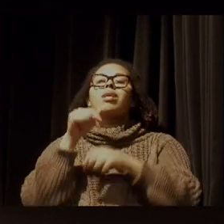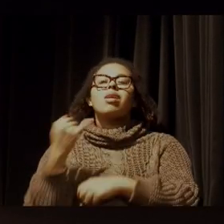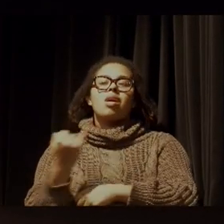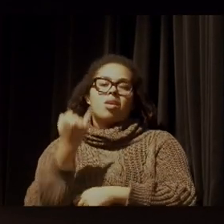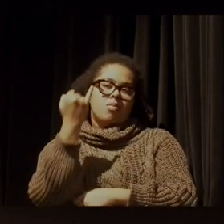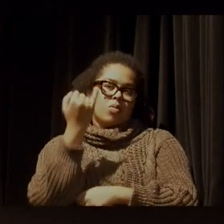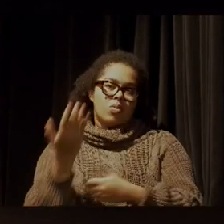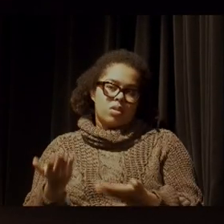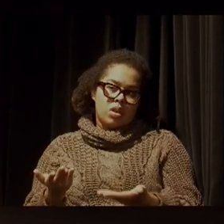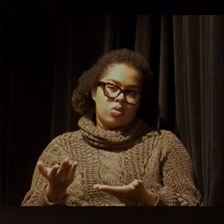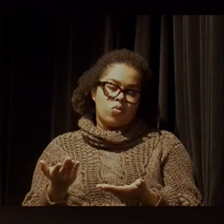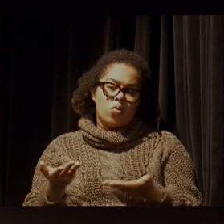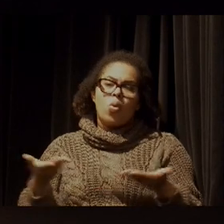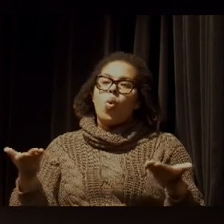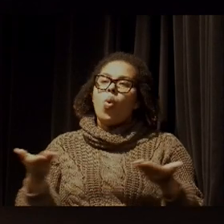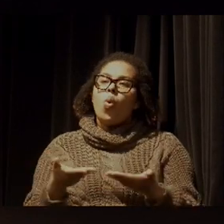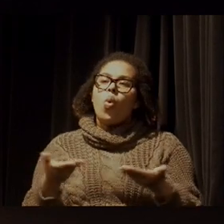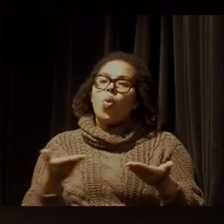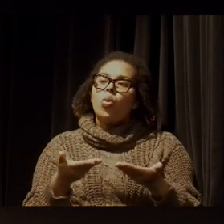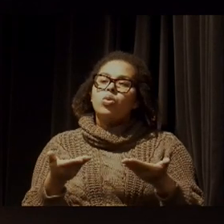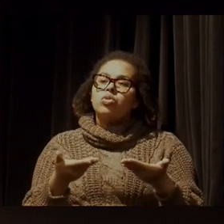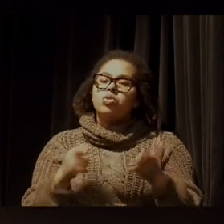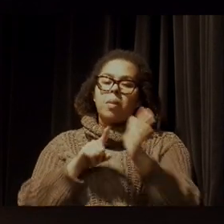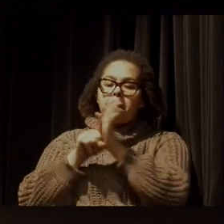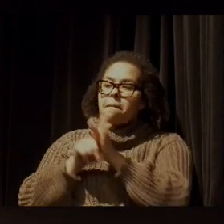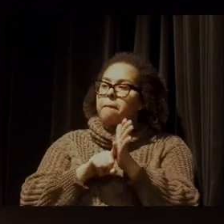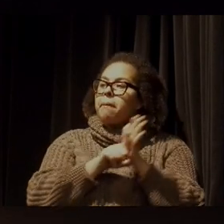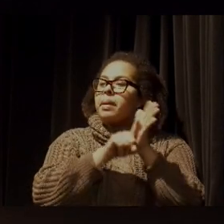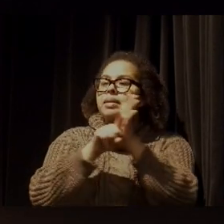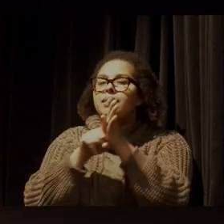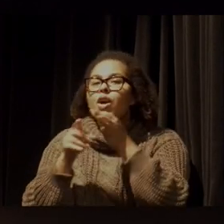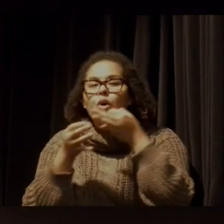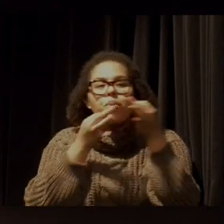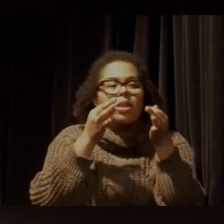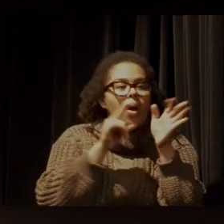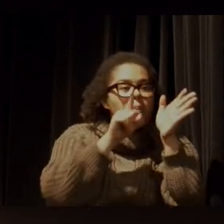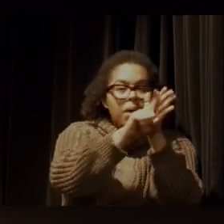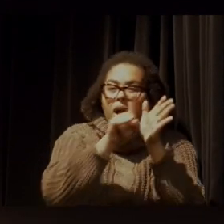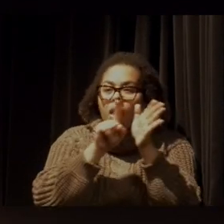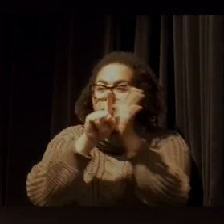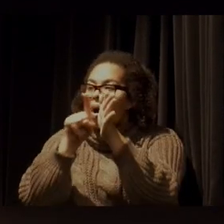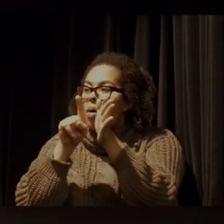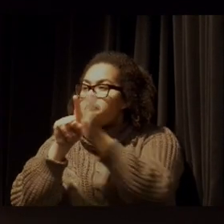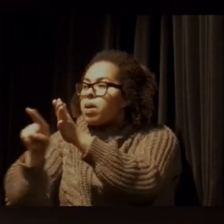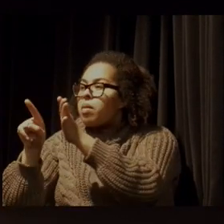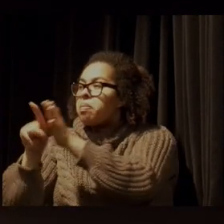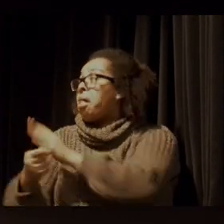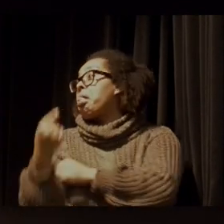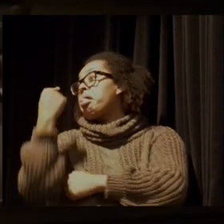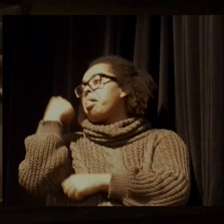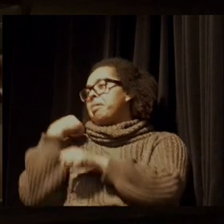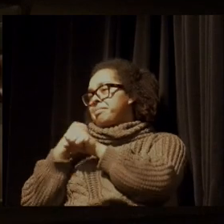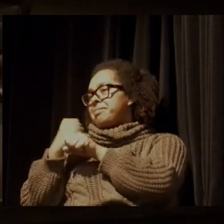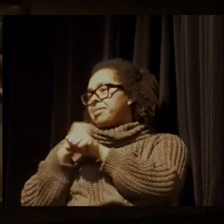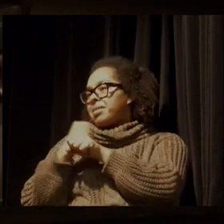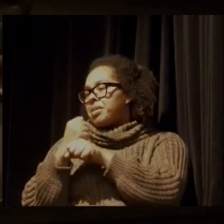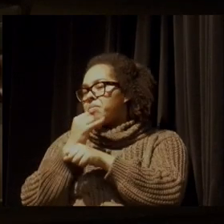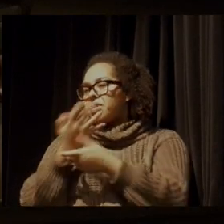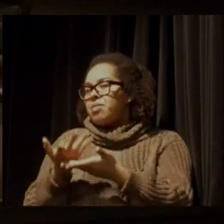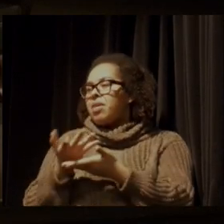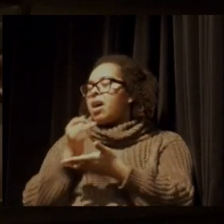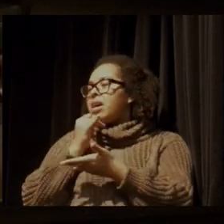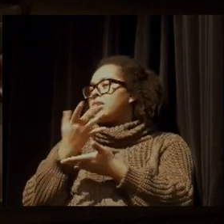hoje, praticamente, não se faz pesquisa de opinião como se fazia antigamente, por exemplo, porque é uma coisa cara,